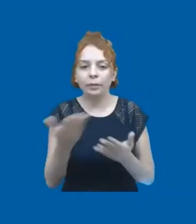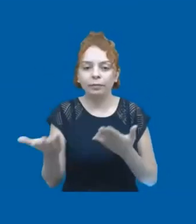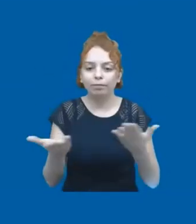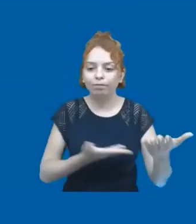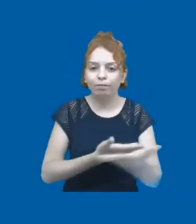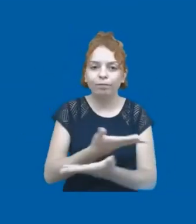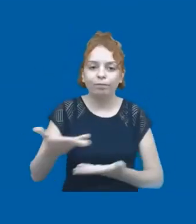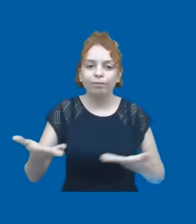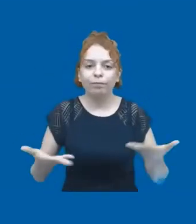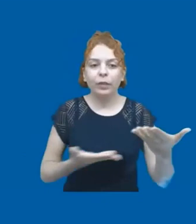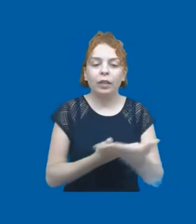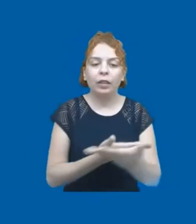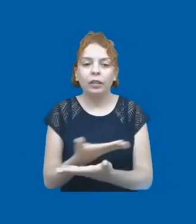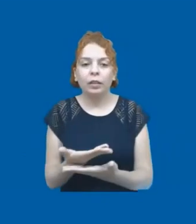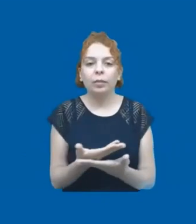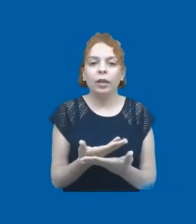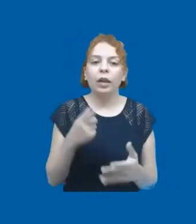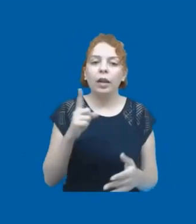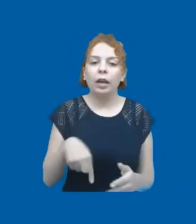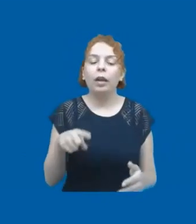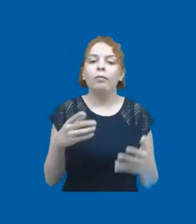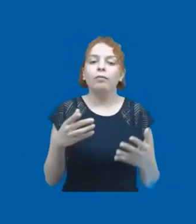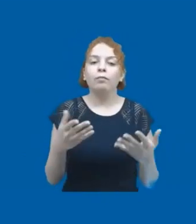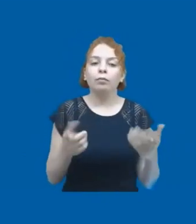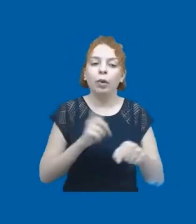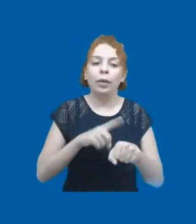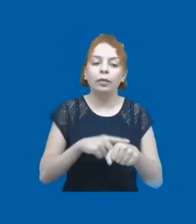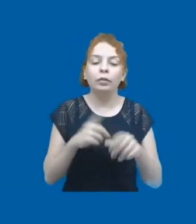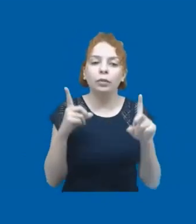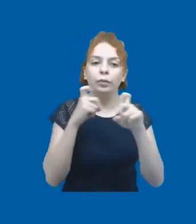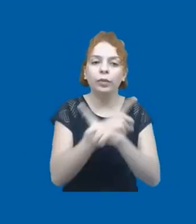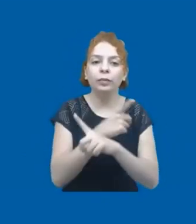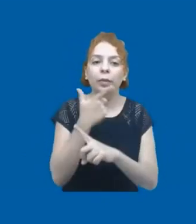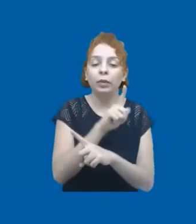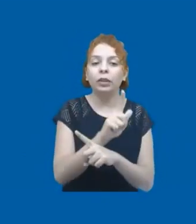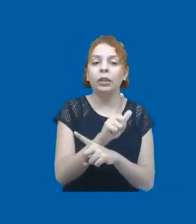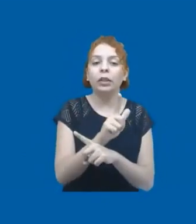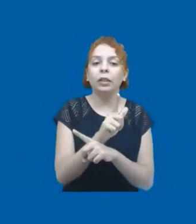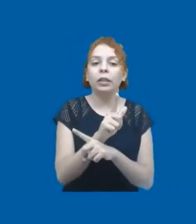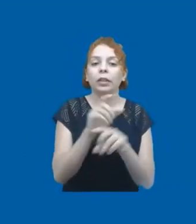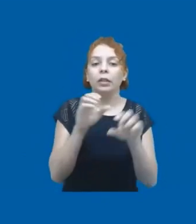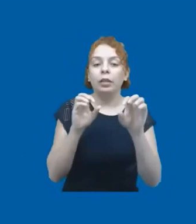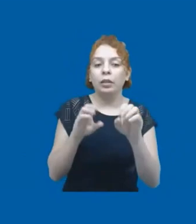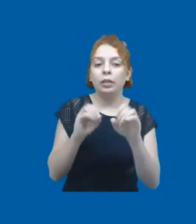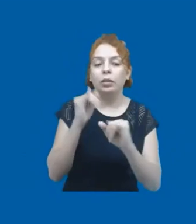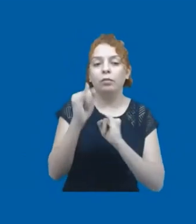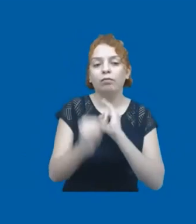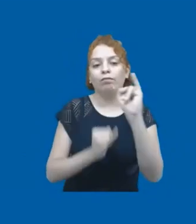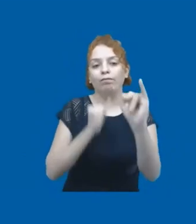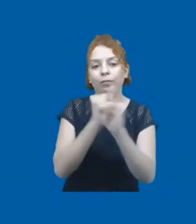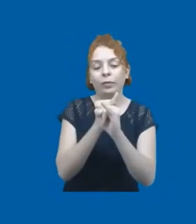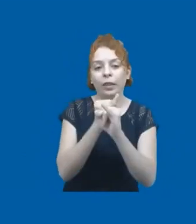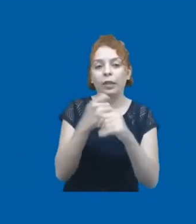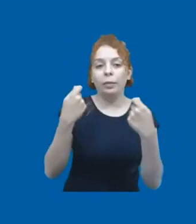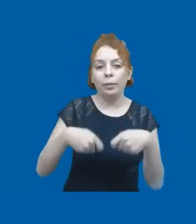assim, são questões muito precárias no sentido de dar seguimento a esse modelo online que foi necessário